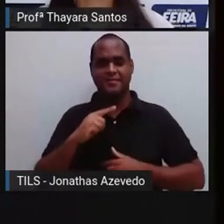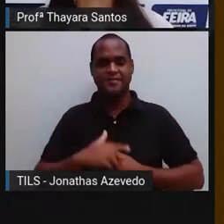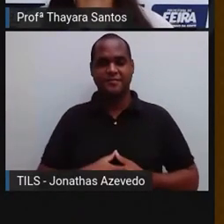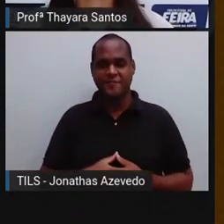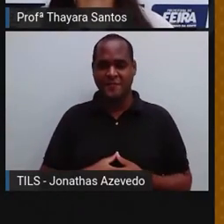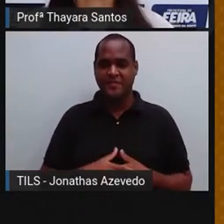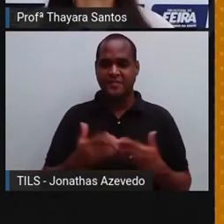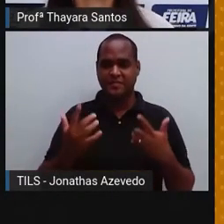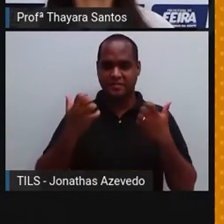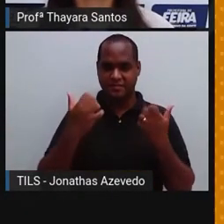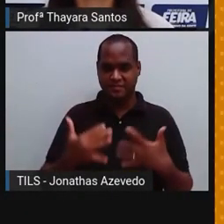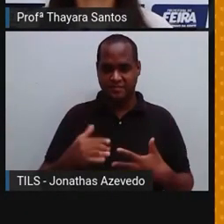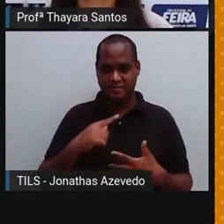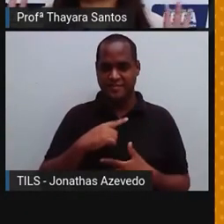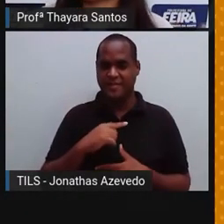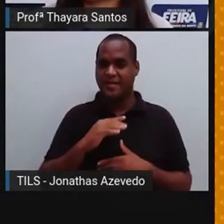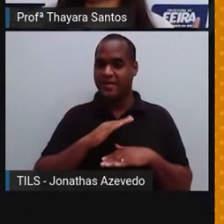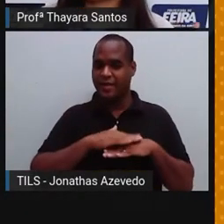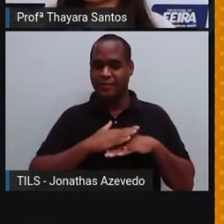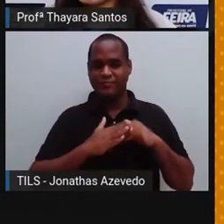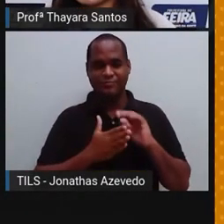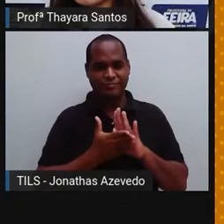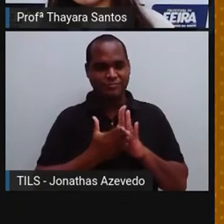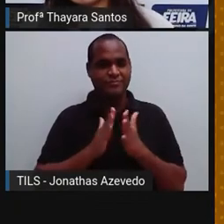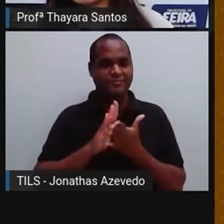Agora a gente vai ver o tato.